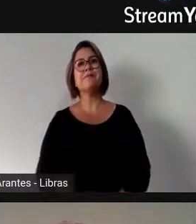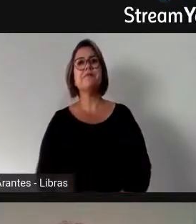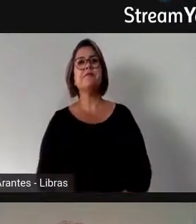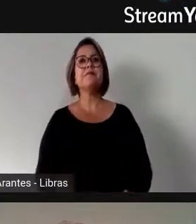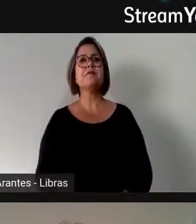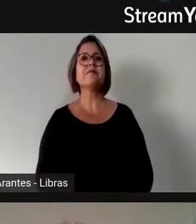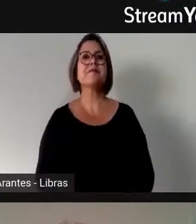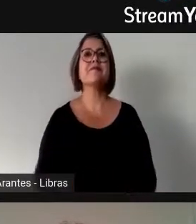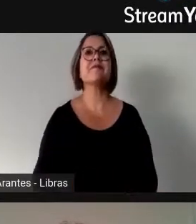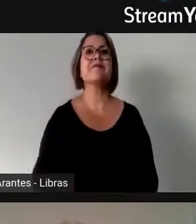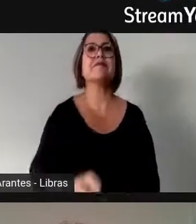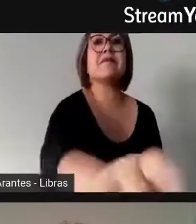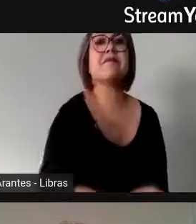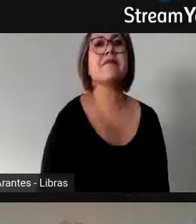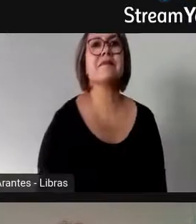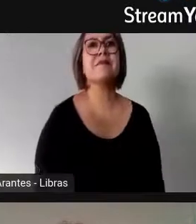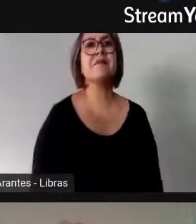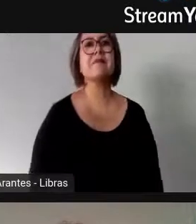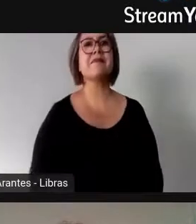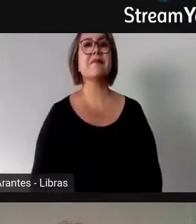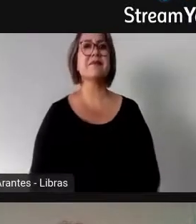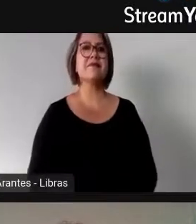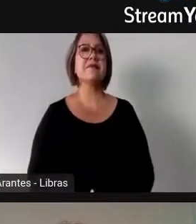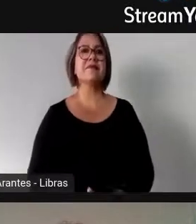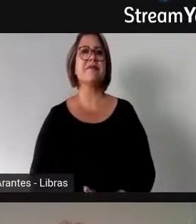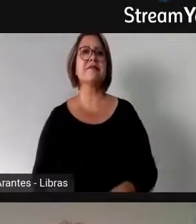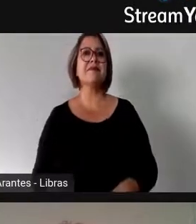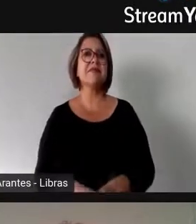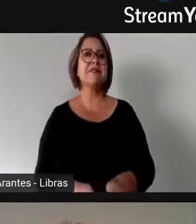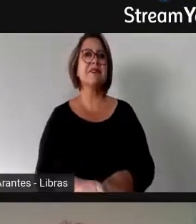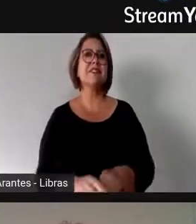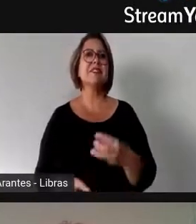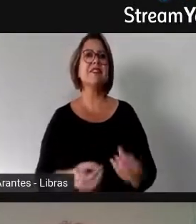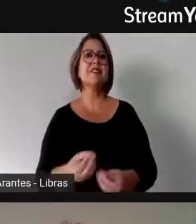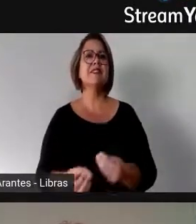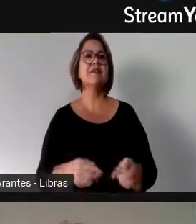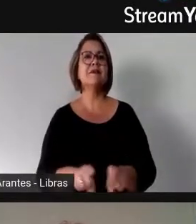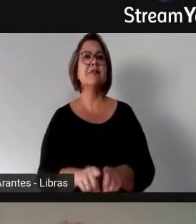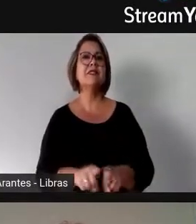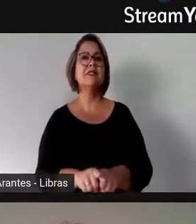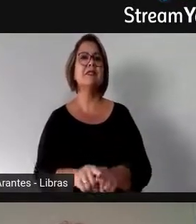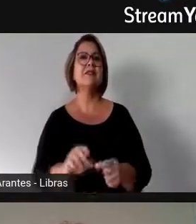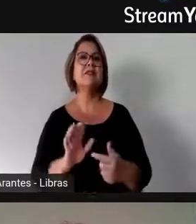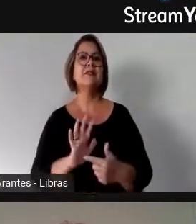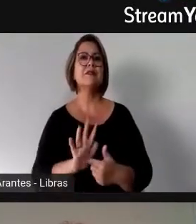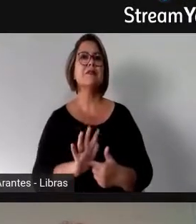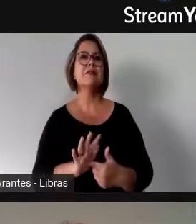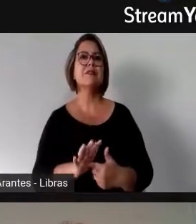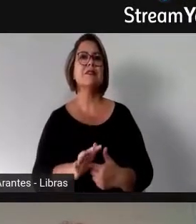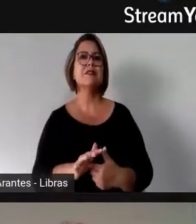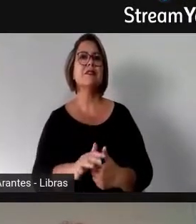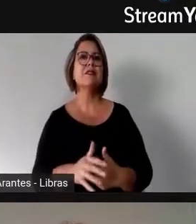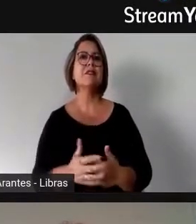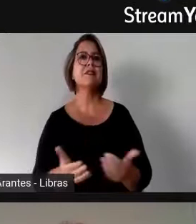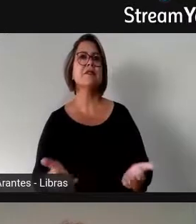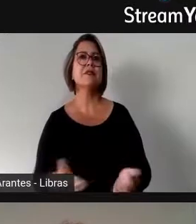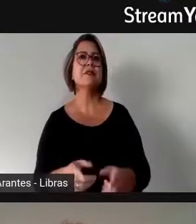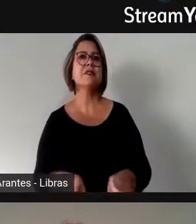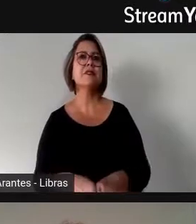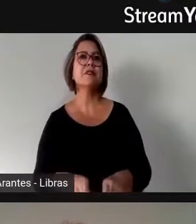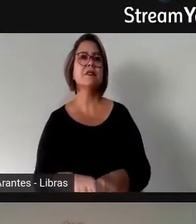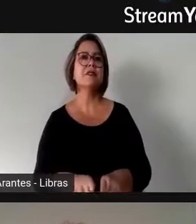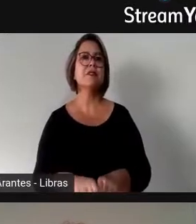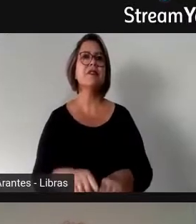Ainda nesse tema, doutora Edilene, a Beatriz Laurindo também havia feito, eu não registrei aqui naquele momento, mas ela também